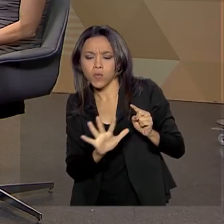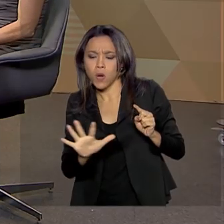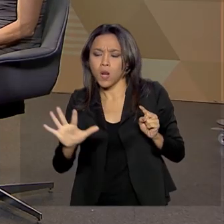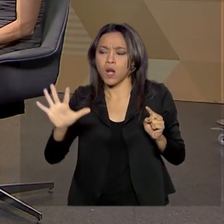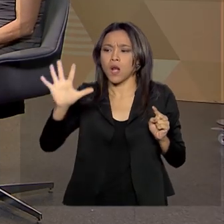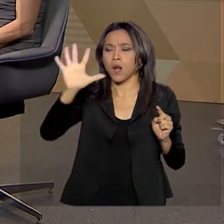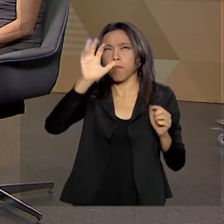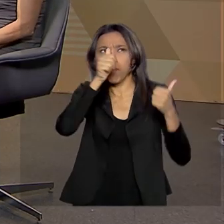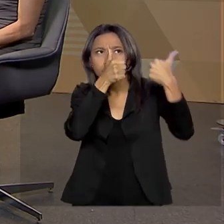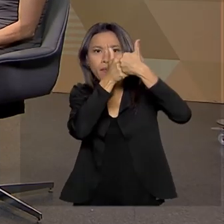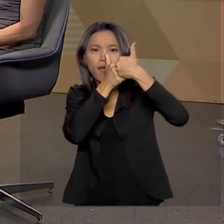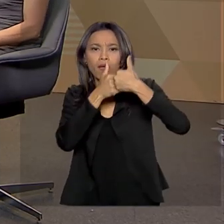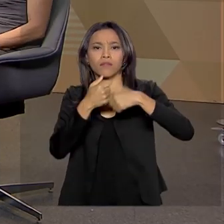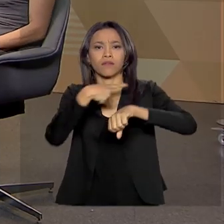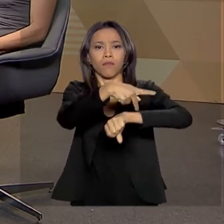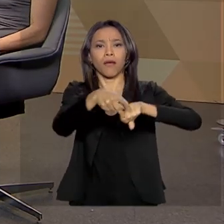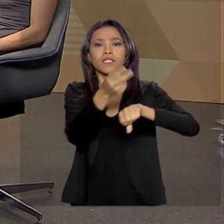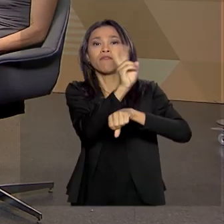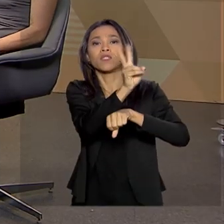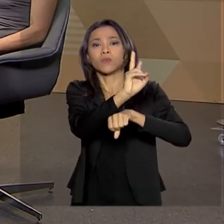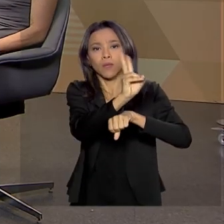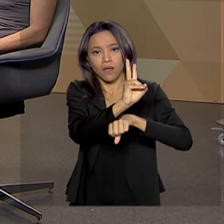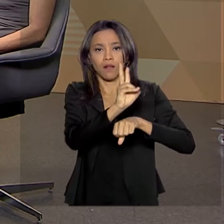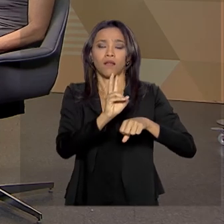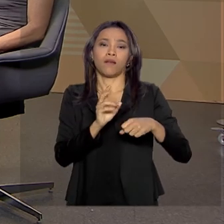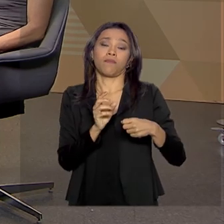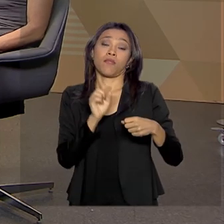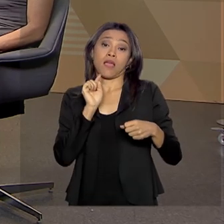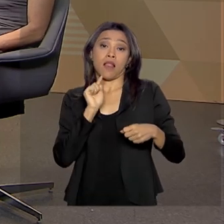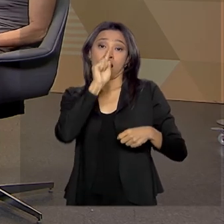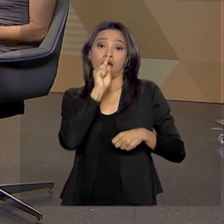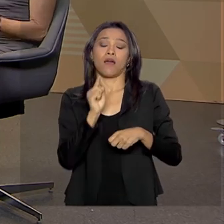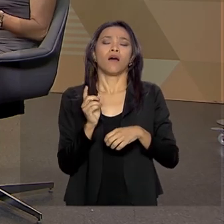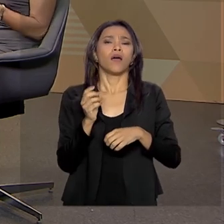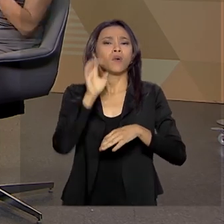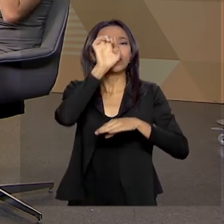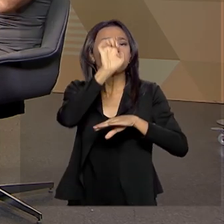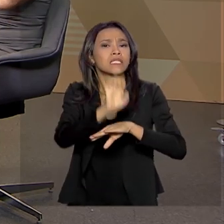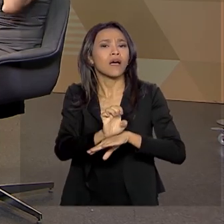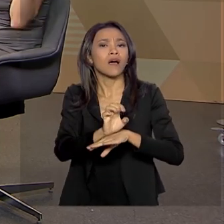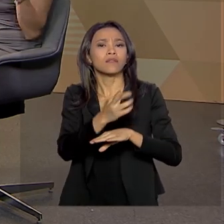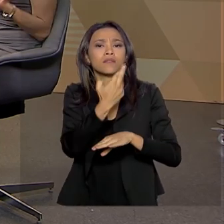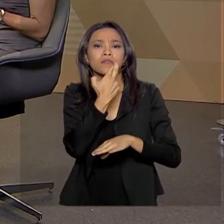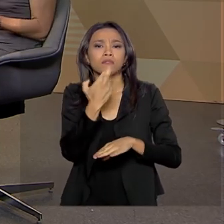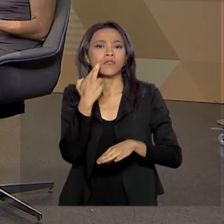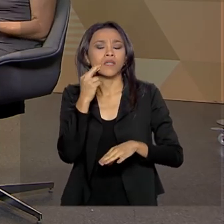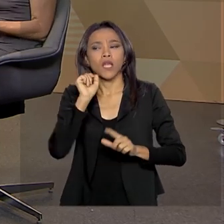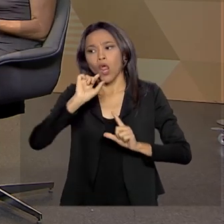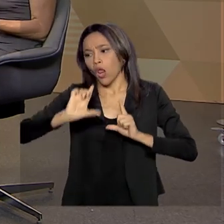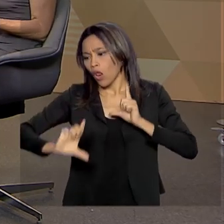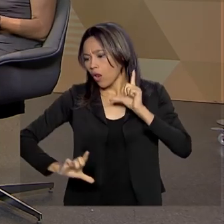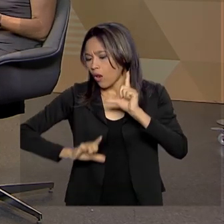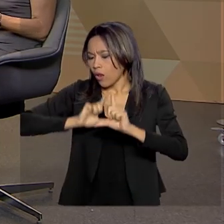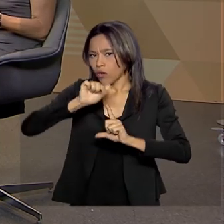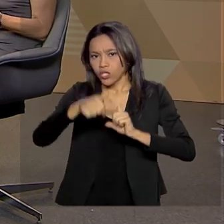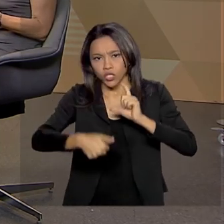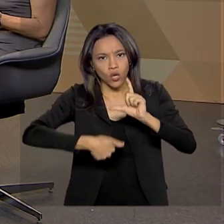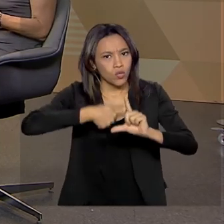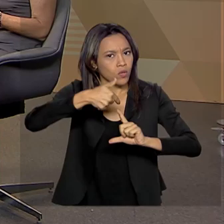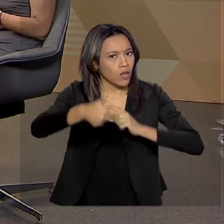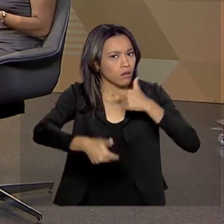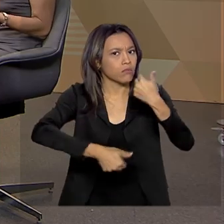Venezuela, é um estado que tem uma logística difícil para